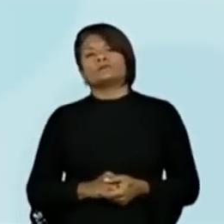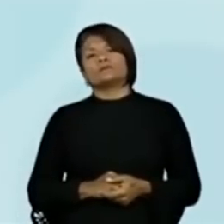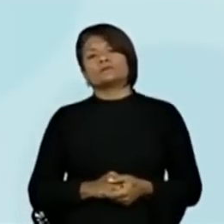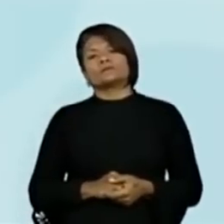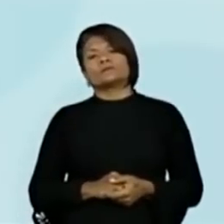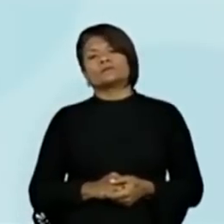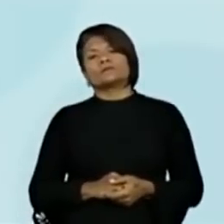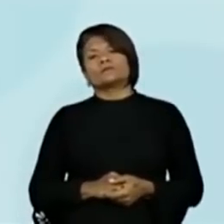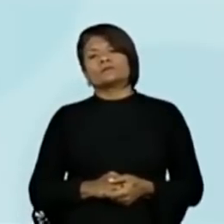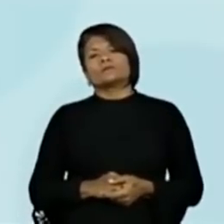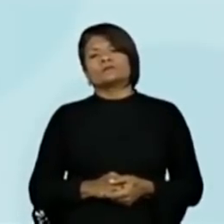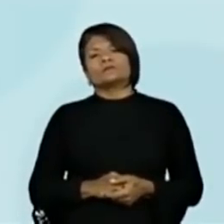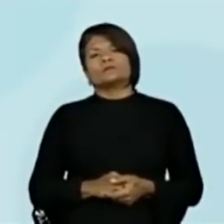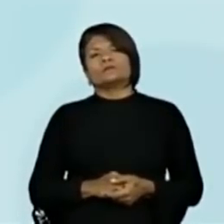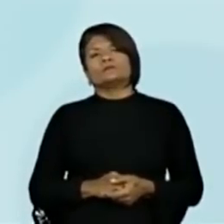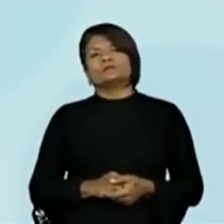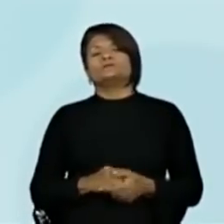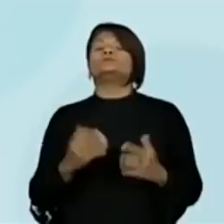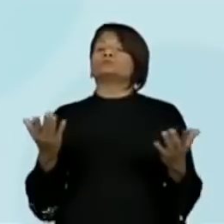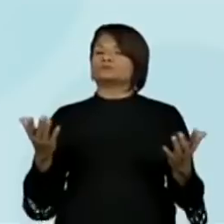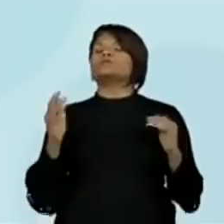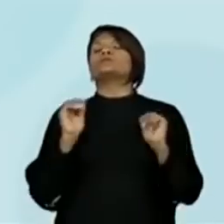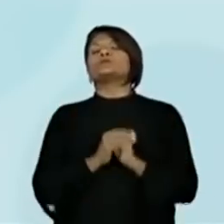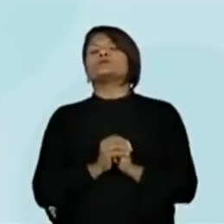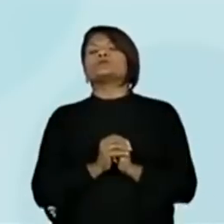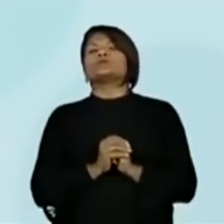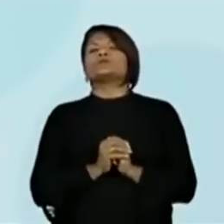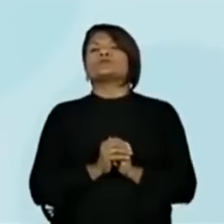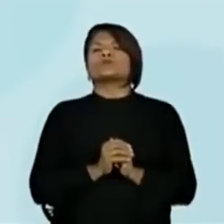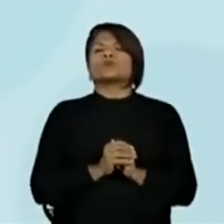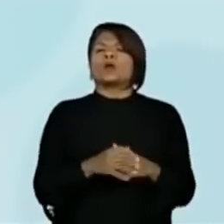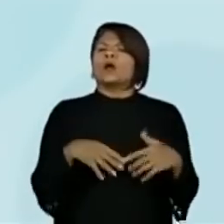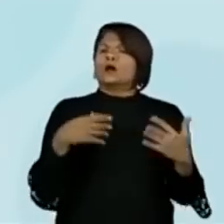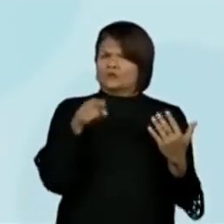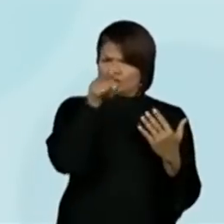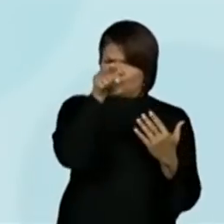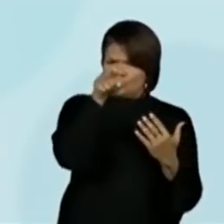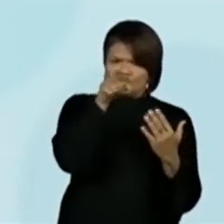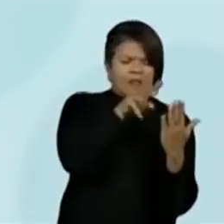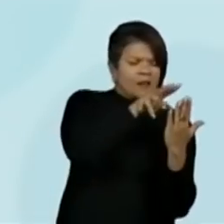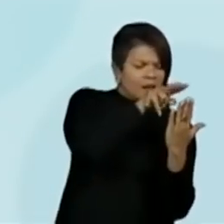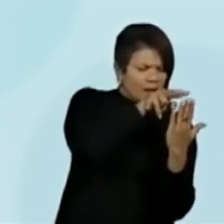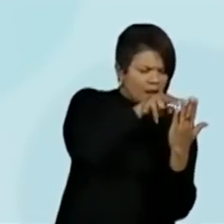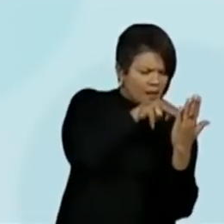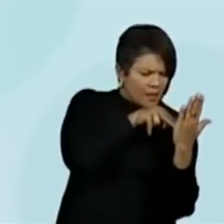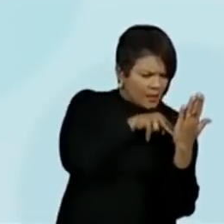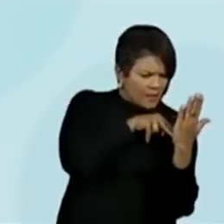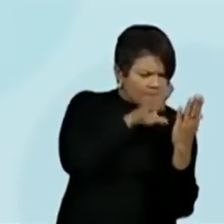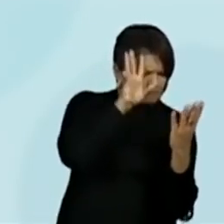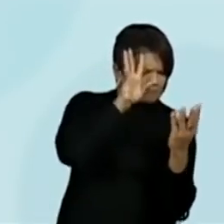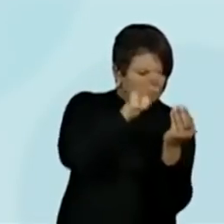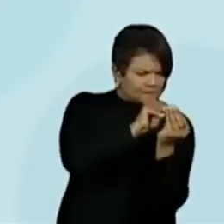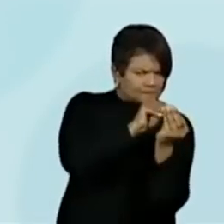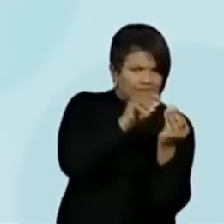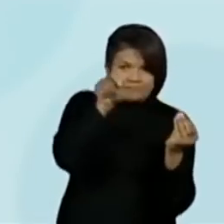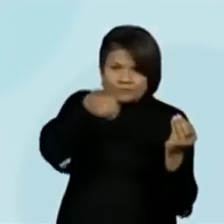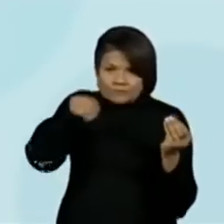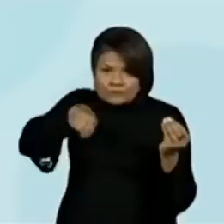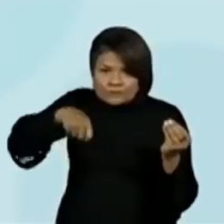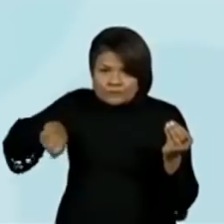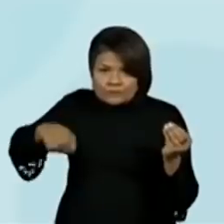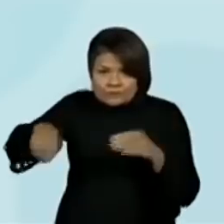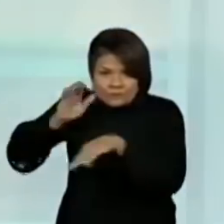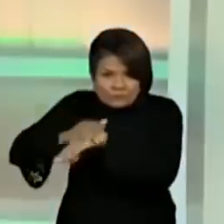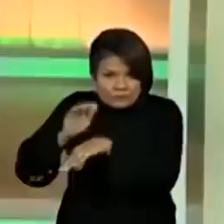Deixa eu voltar aqui, perdão. Ótimo. Você costuma fazer as anotações da leitura que você faz? Ou seja, você